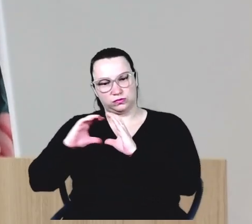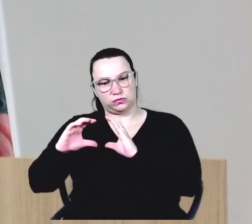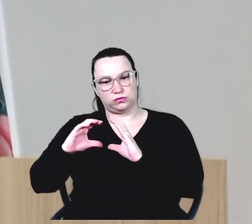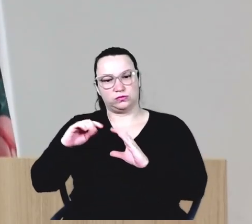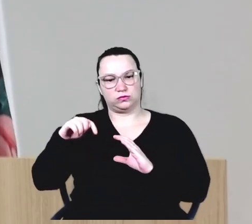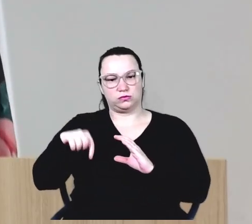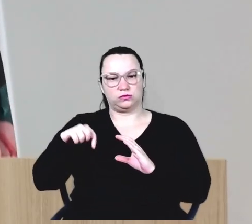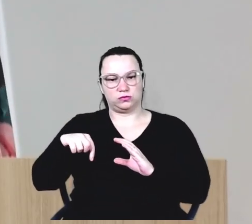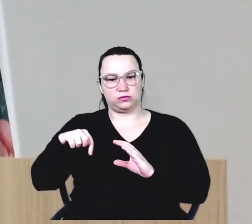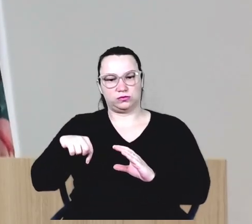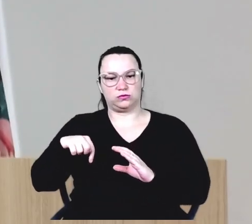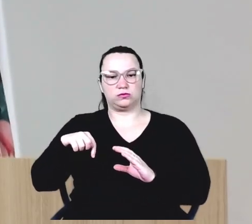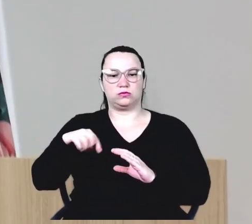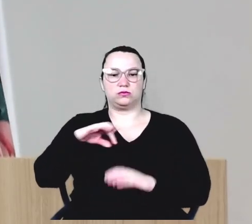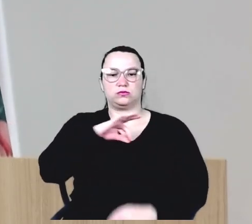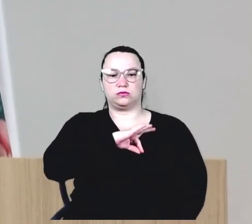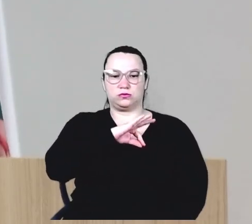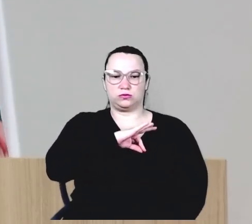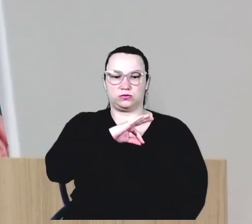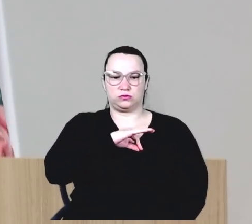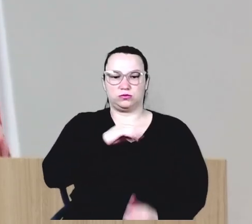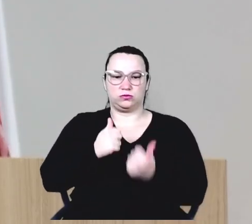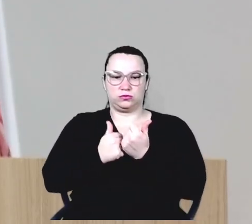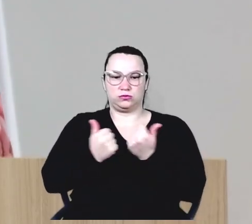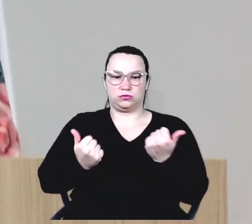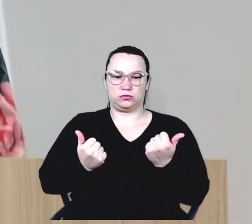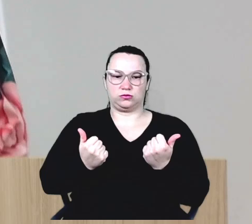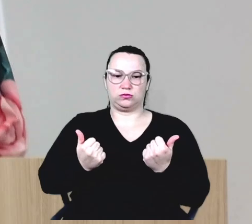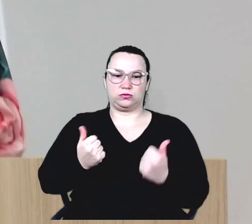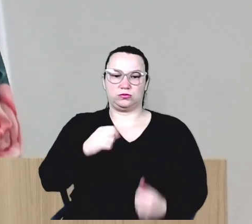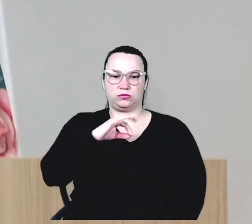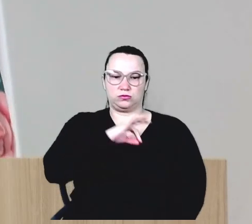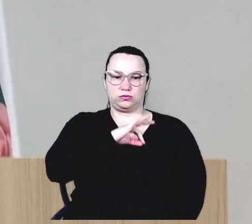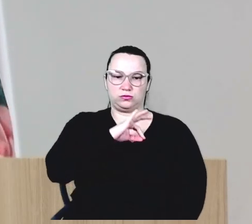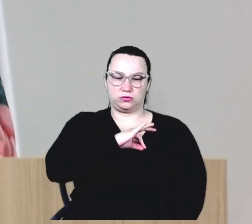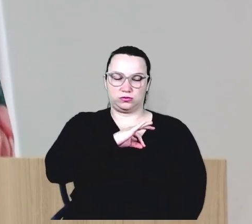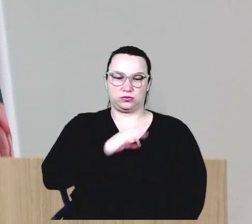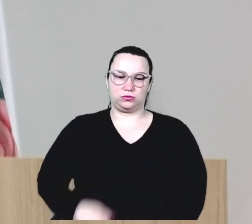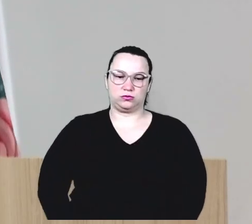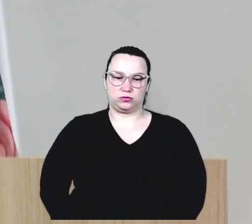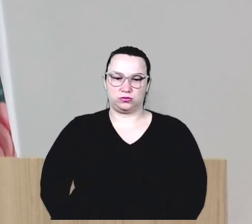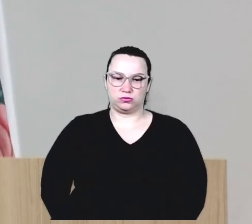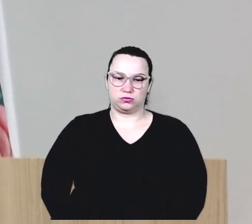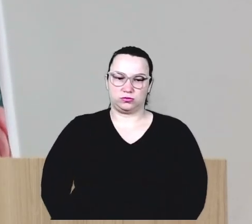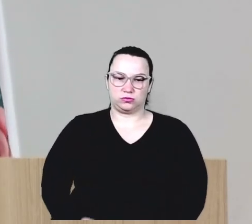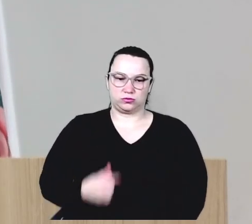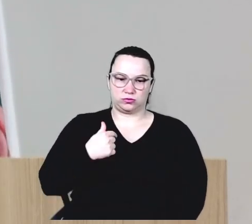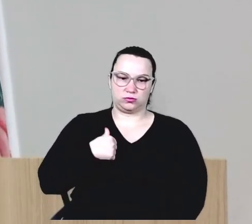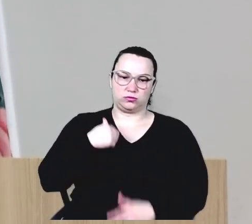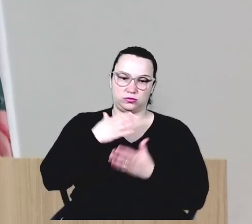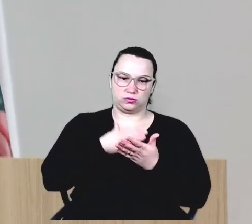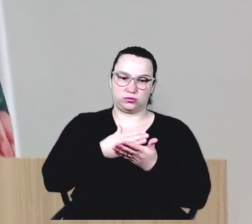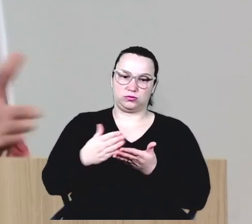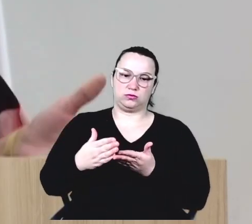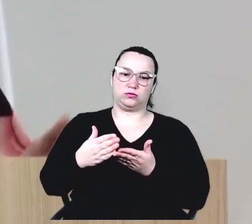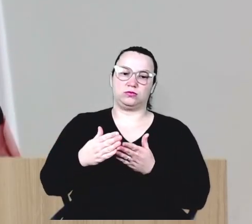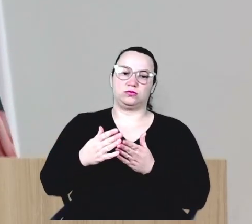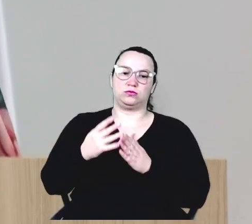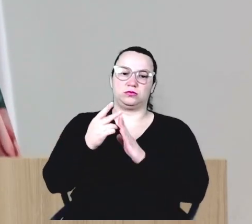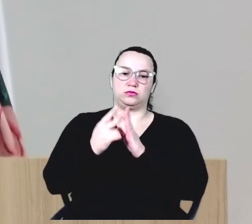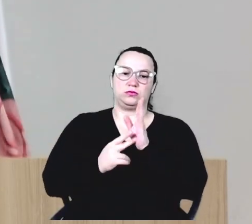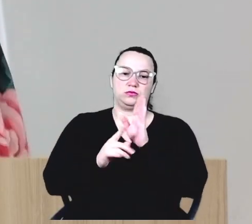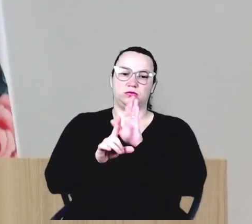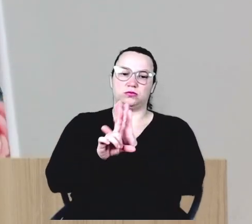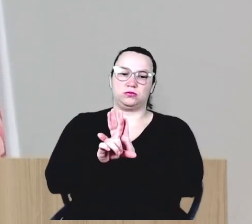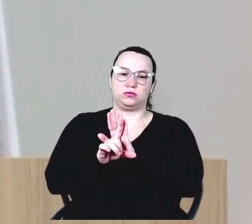Guarda Municipal, nosso vice-prefeito, Giliad. Eu vou começar falando de um projeto de lei que foi para a